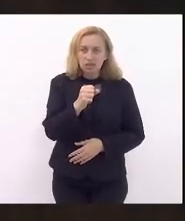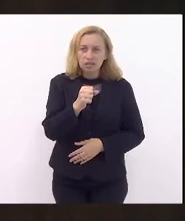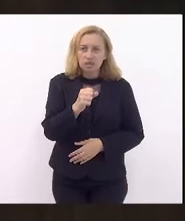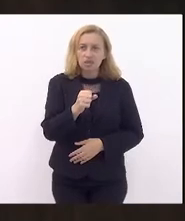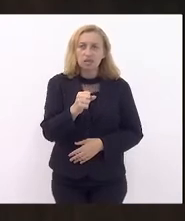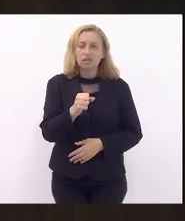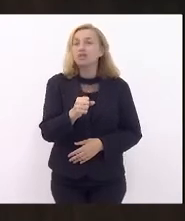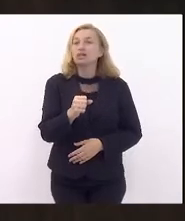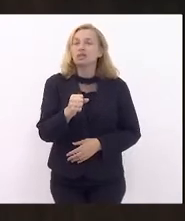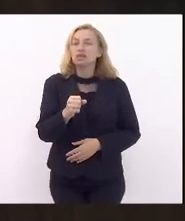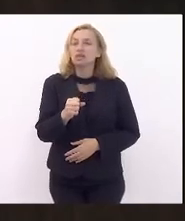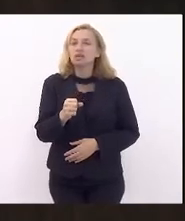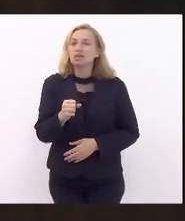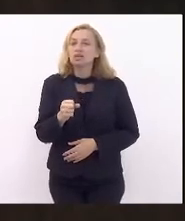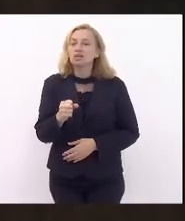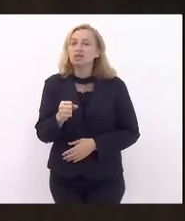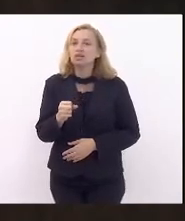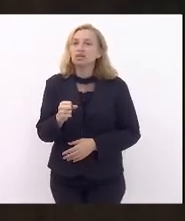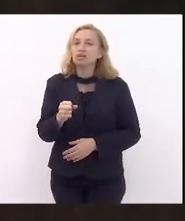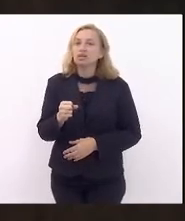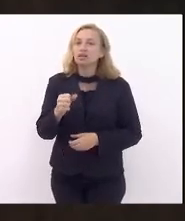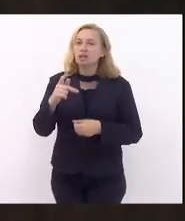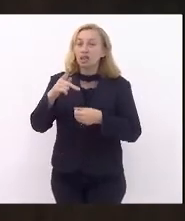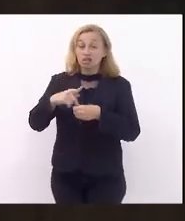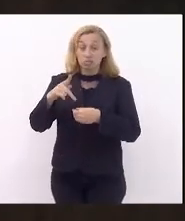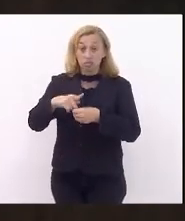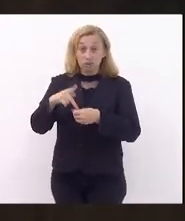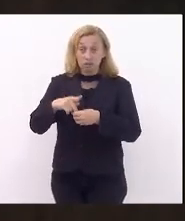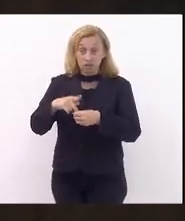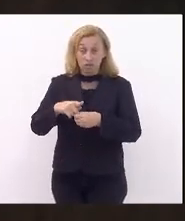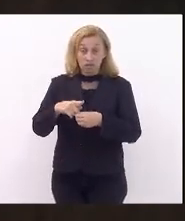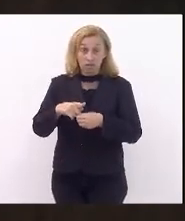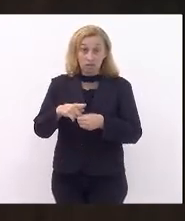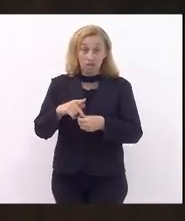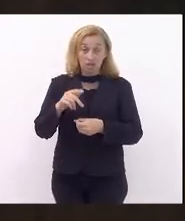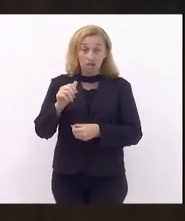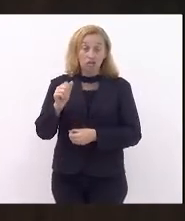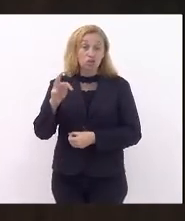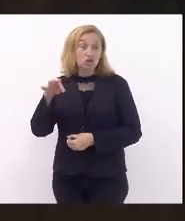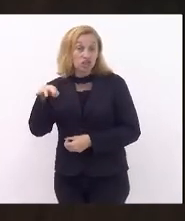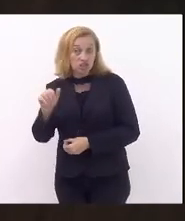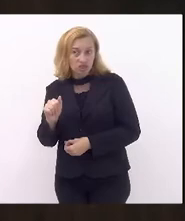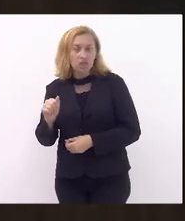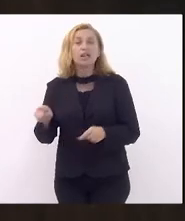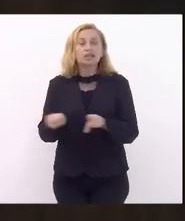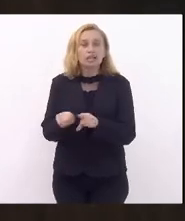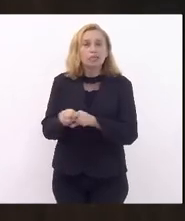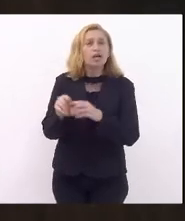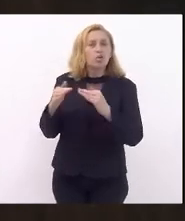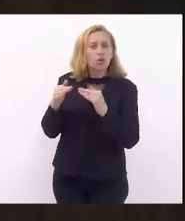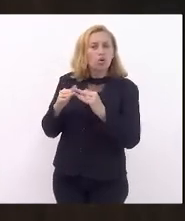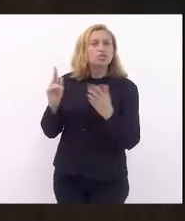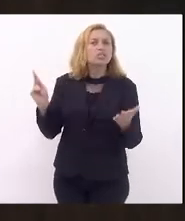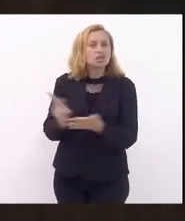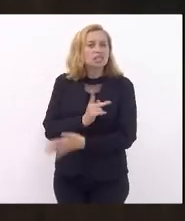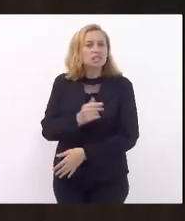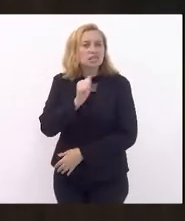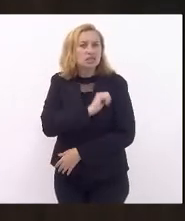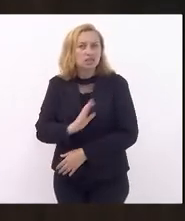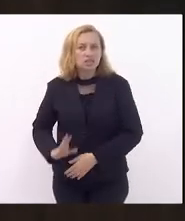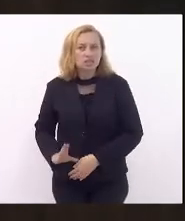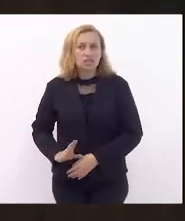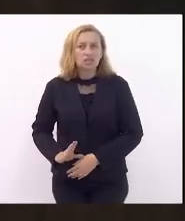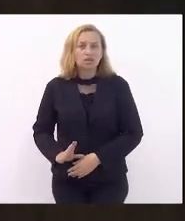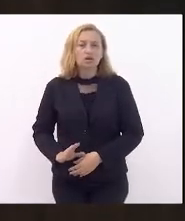acionistas da Petrobras, resposta imediata é aos acionistas e concorda com o que está acontecendo, André, com o